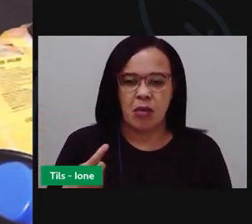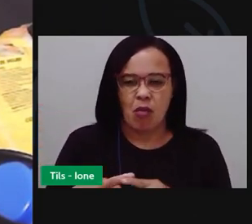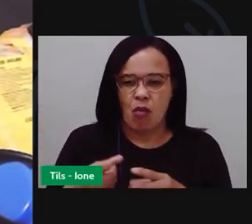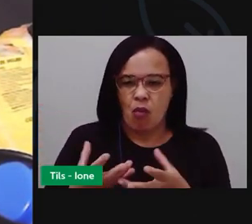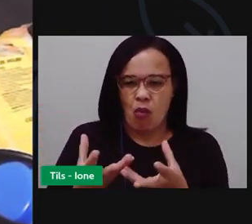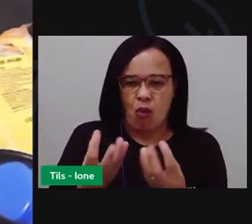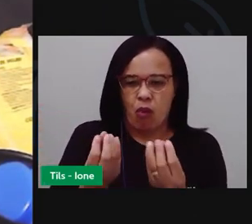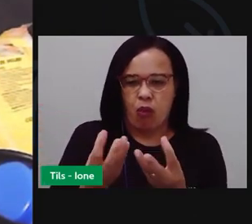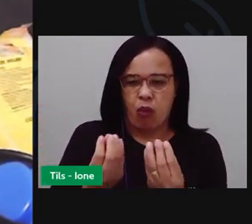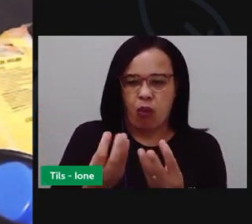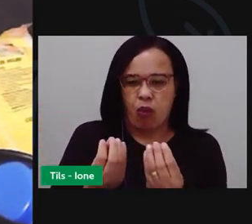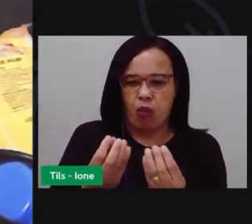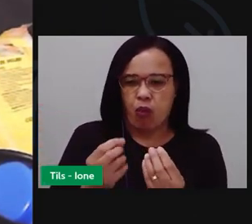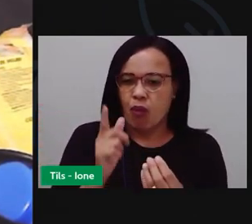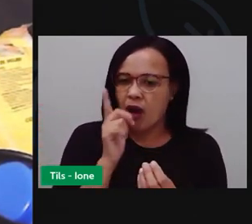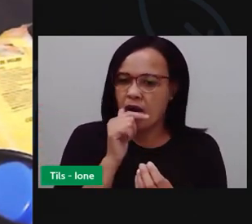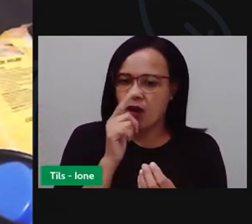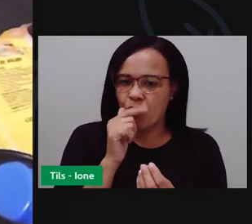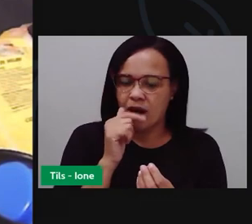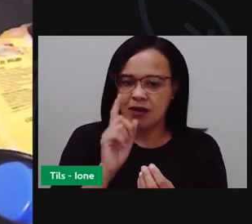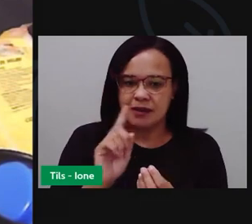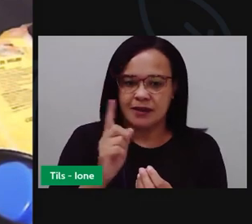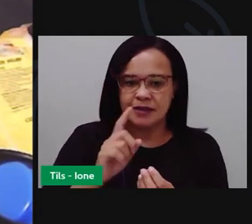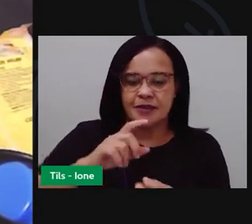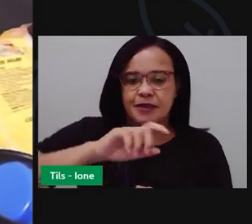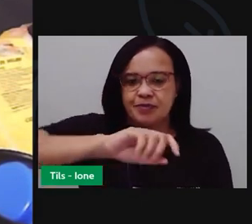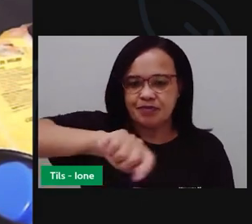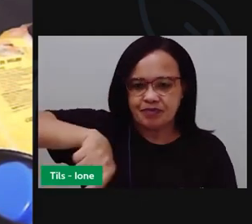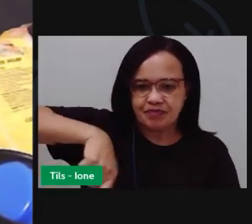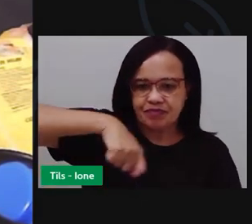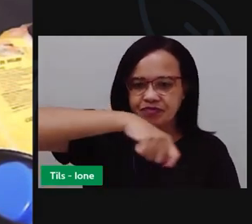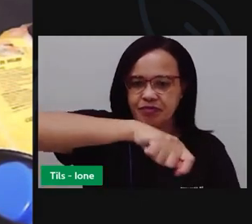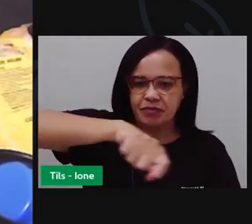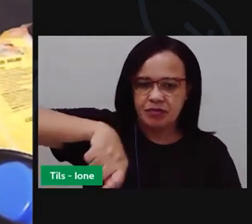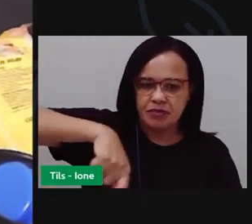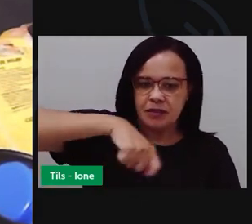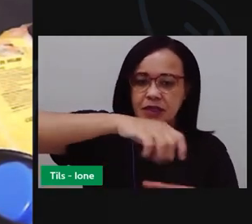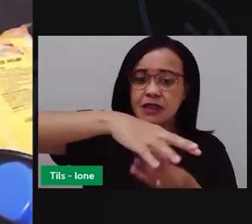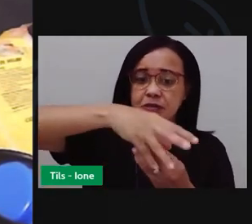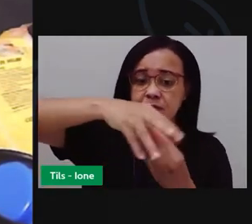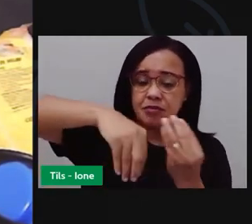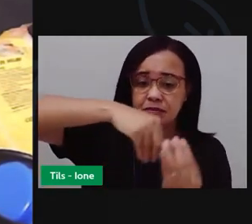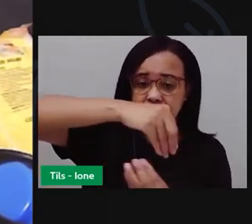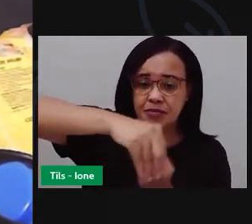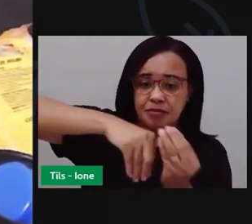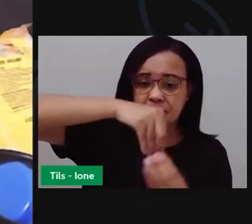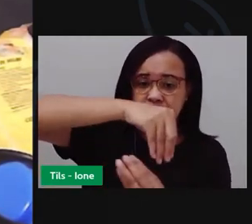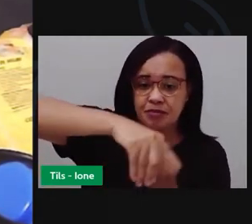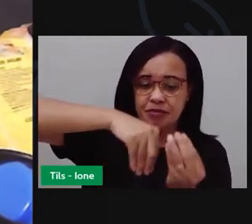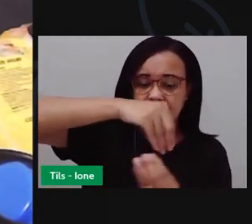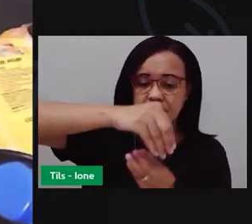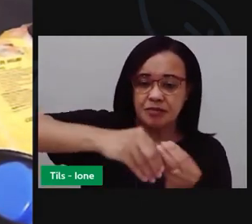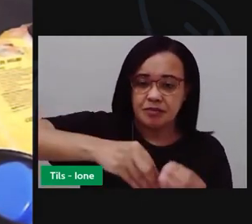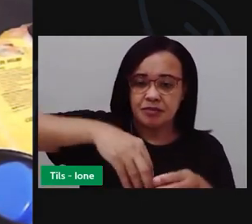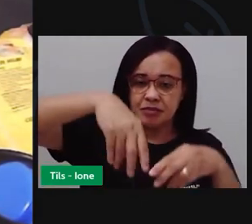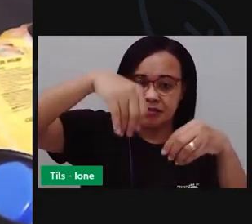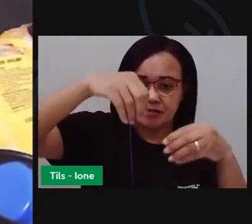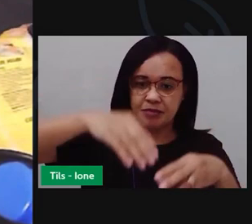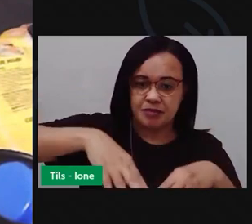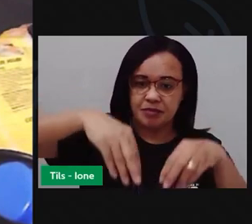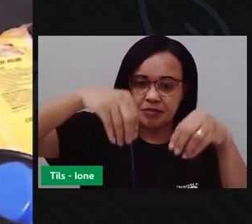enfocado. Então, eu vou adicionando a água aos poucos e venho aqui, ó, com a colher misturando,